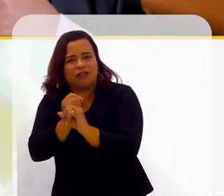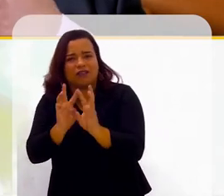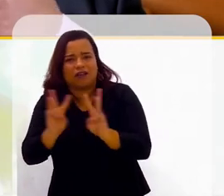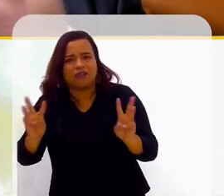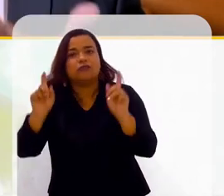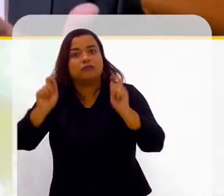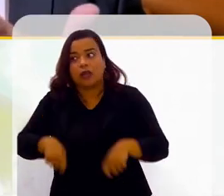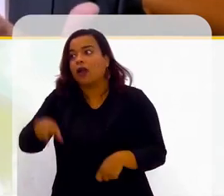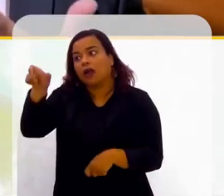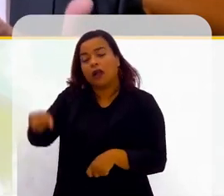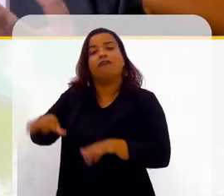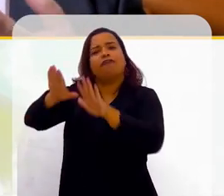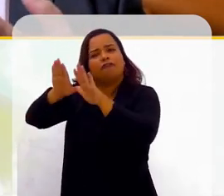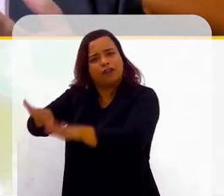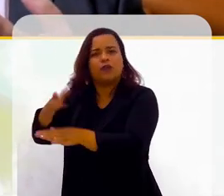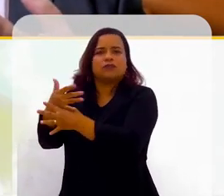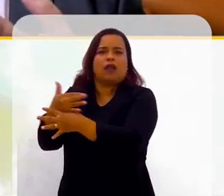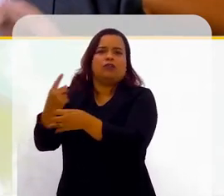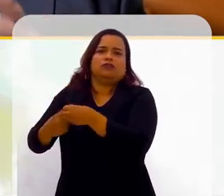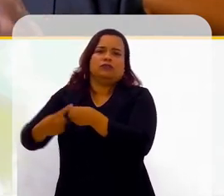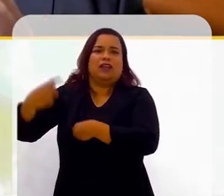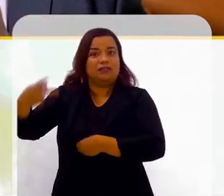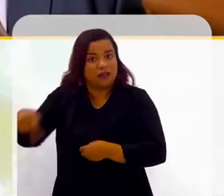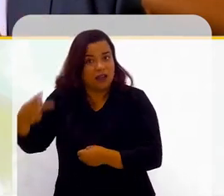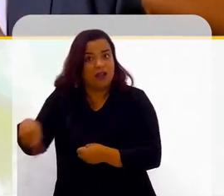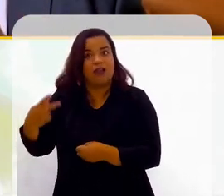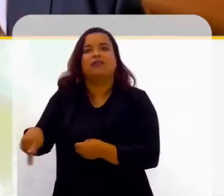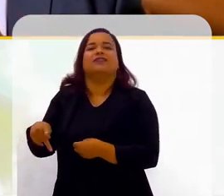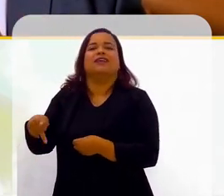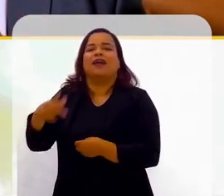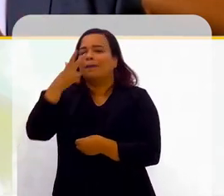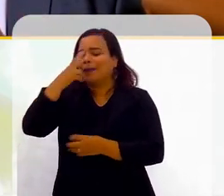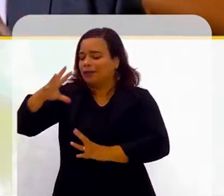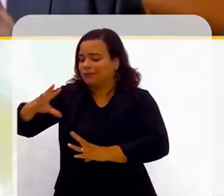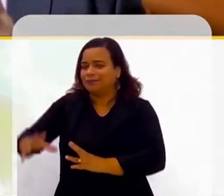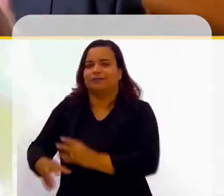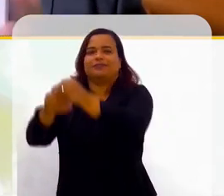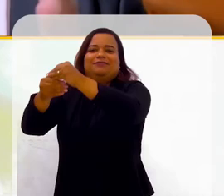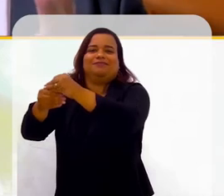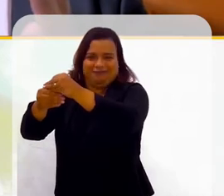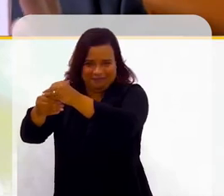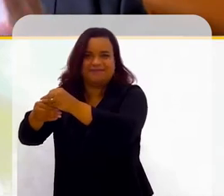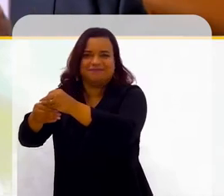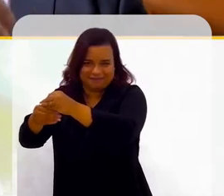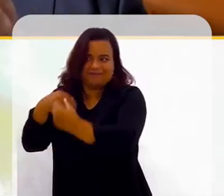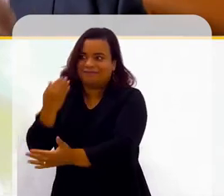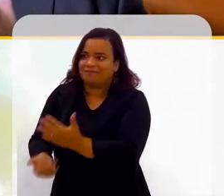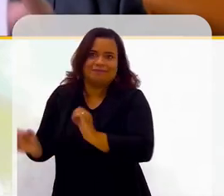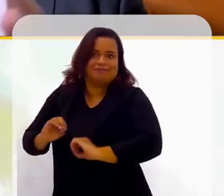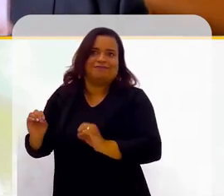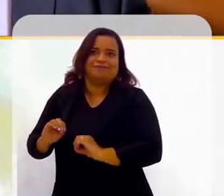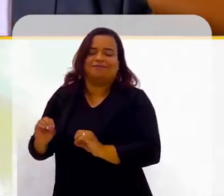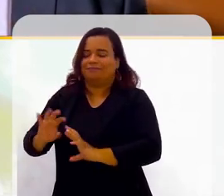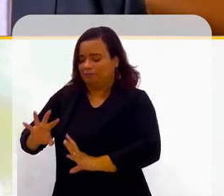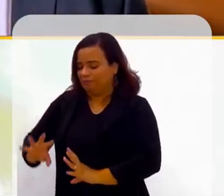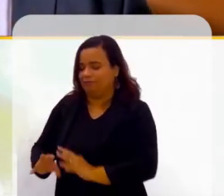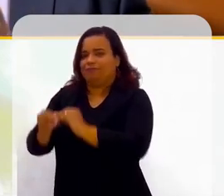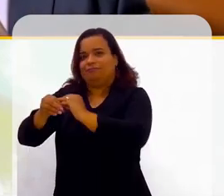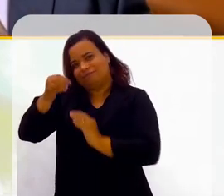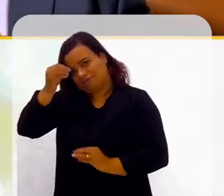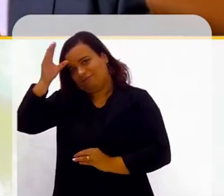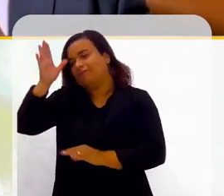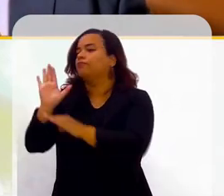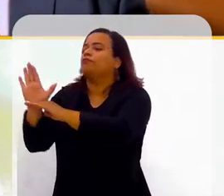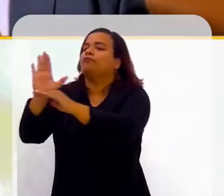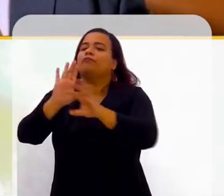nesse caso, como o Júlio, ele fica lá na cidade dele e aquele conhecimento... E agrega. Exatamente. Aquele conhecimento que ele teve, ele agrega valor